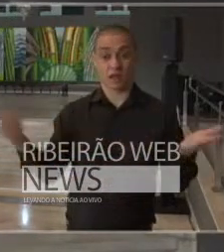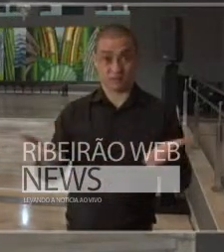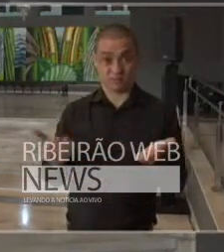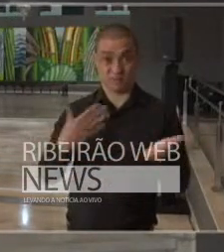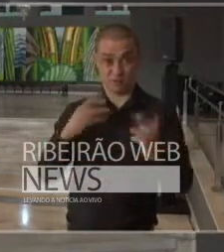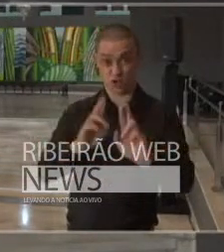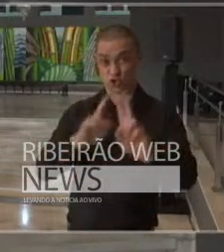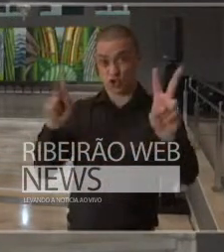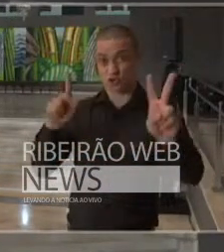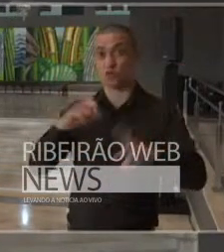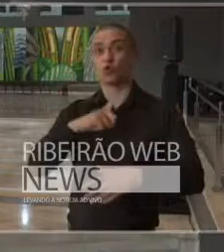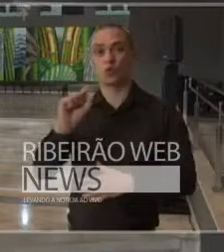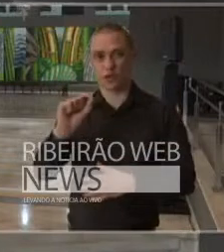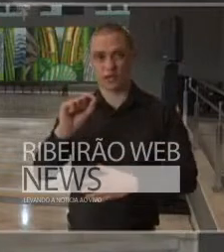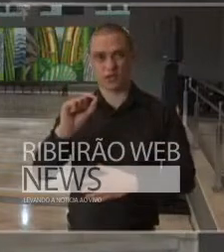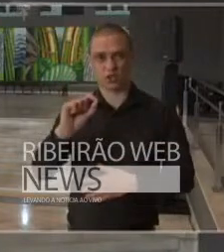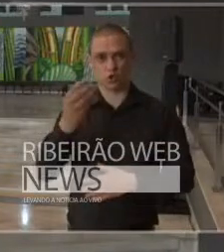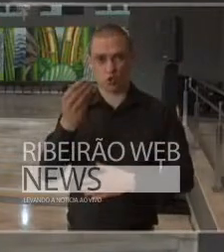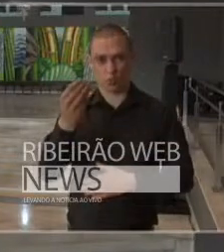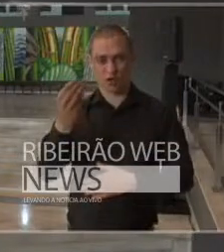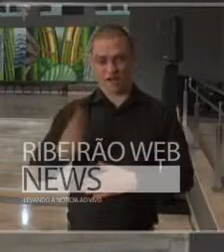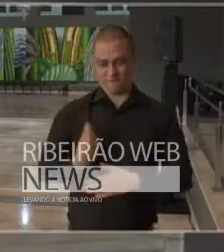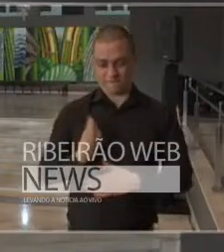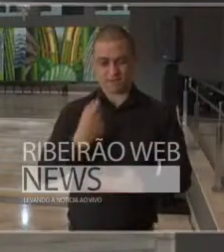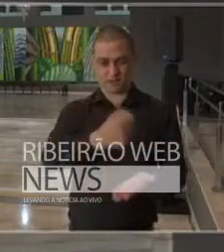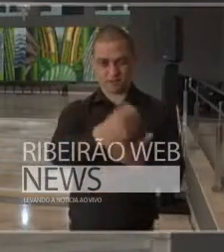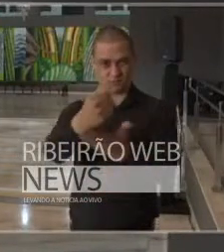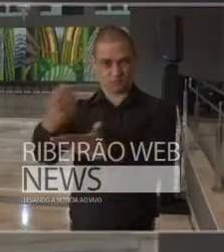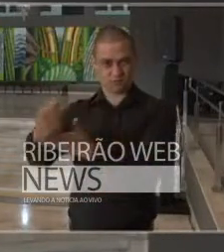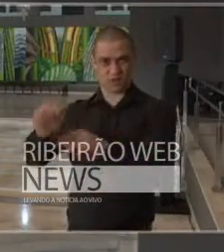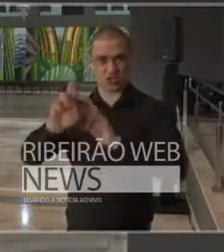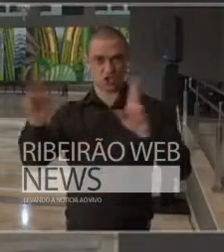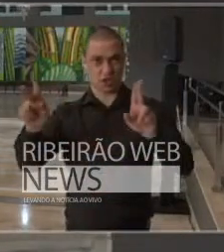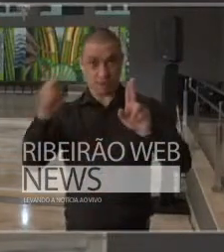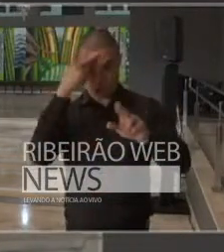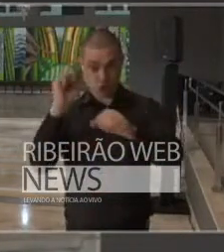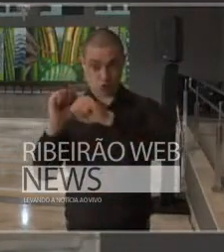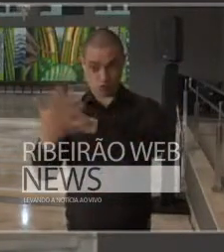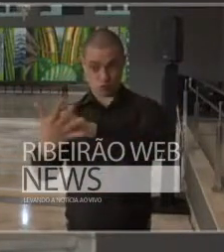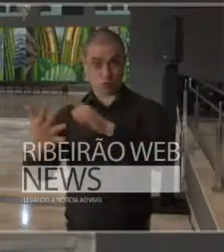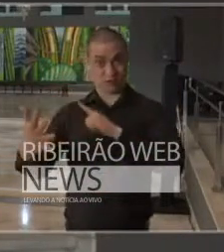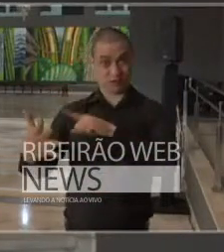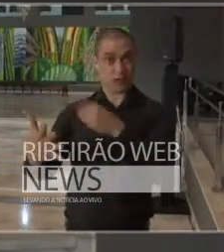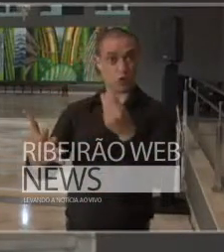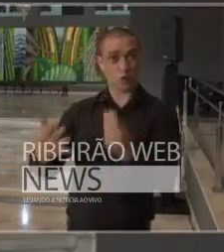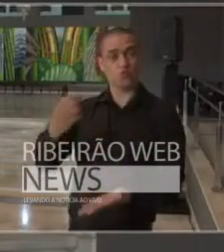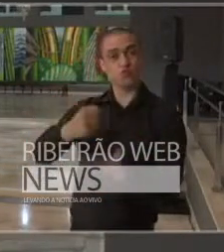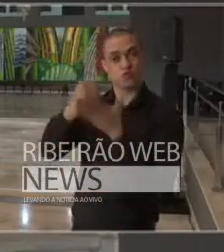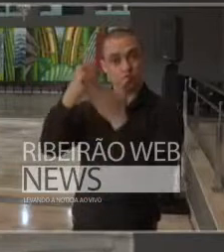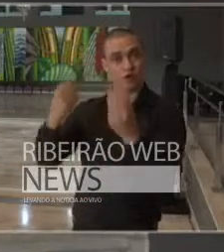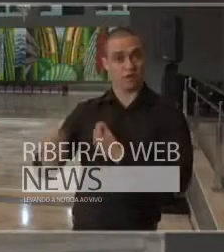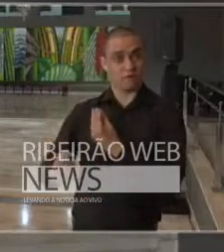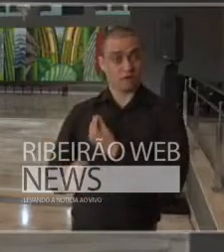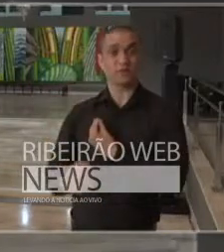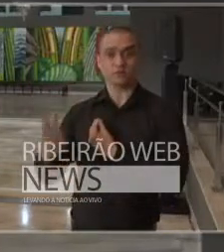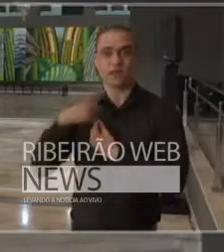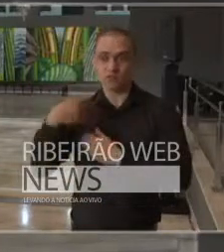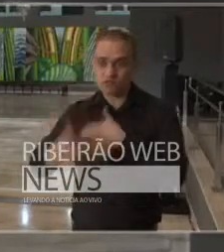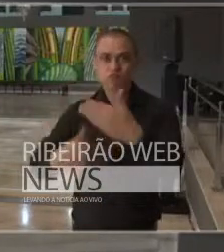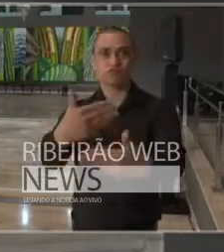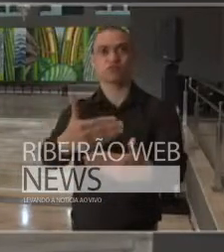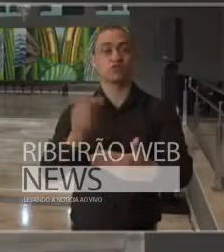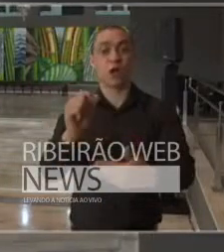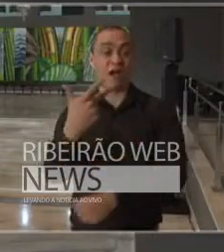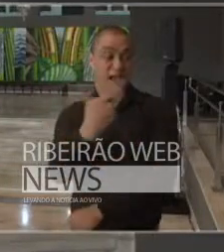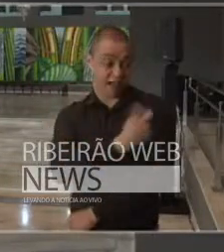de diferente de condições de salvar vida de pacientes com covid-19 estão à frente ou